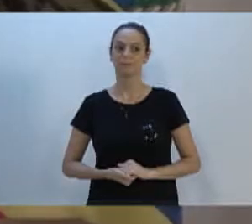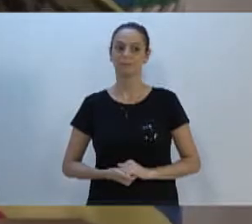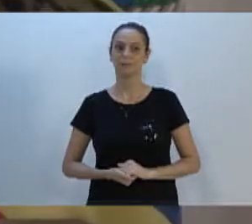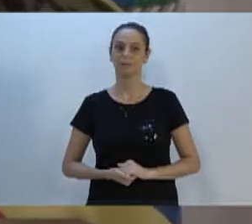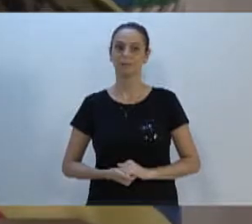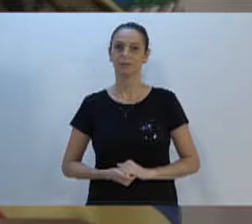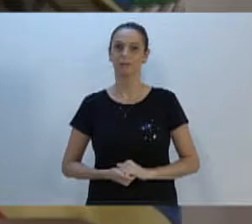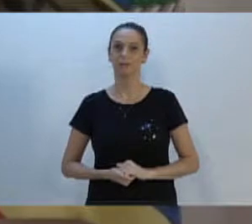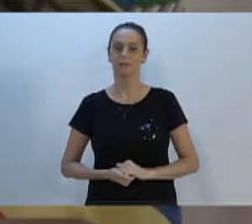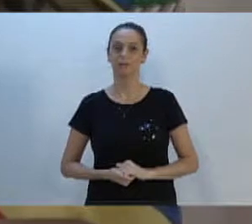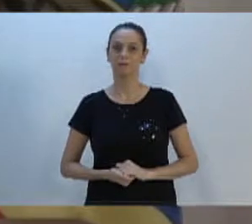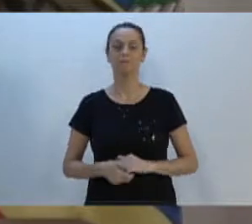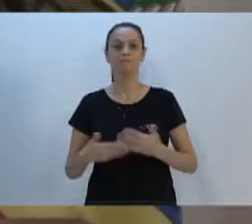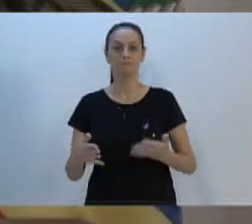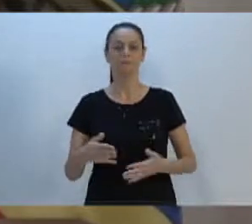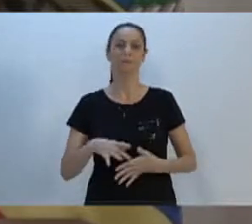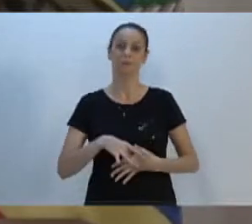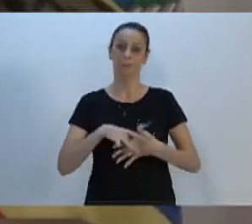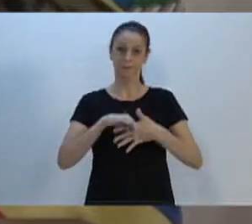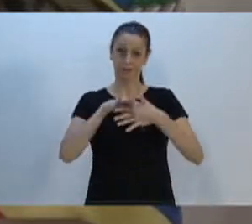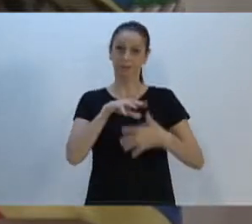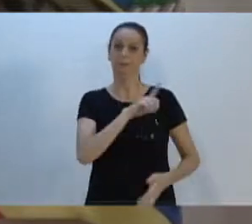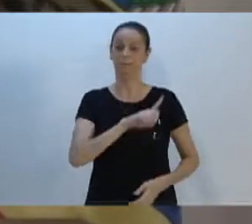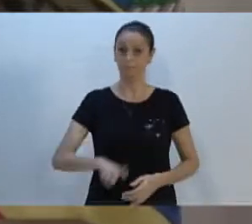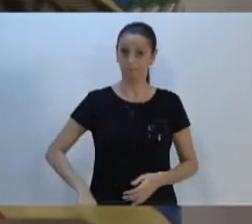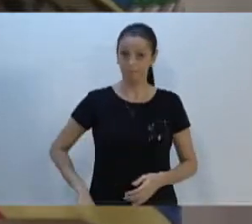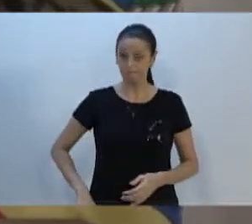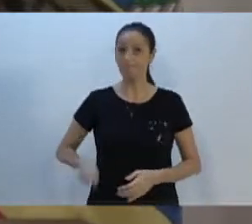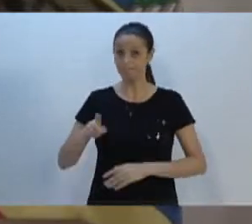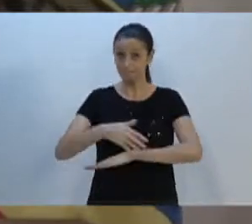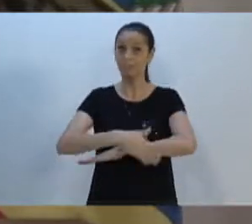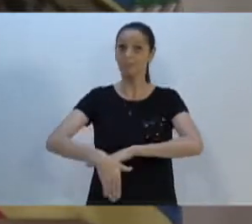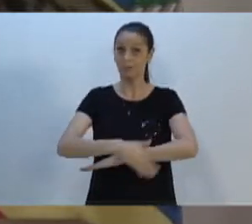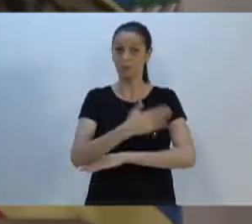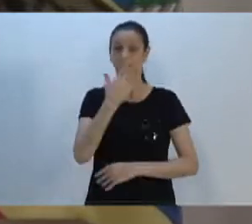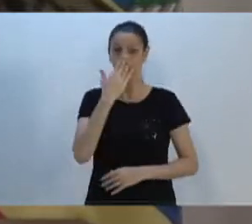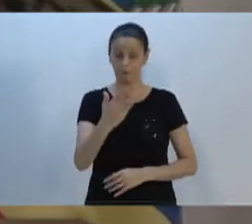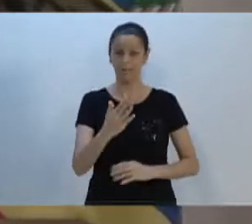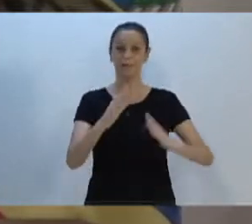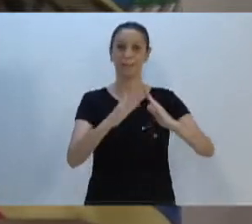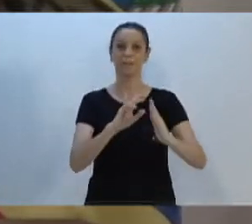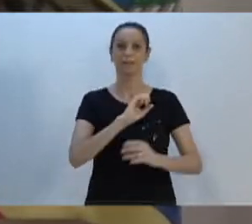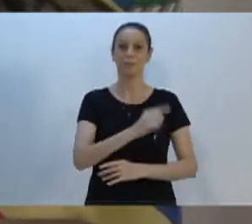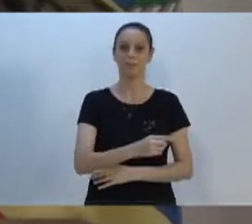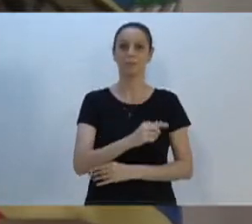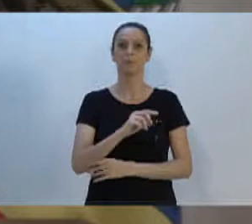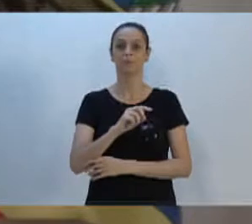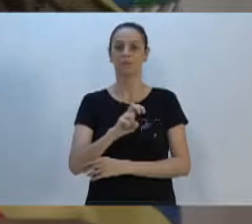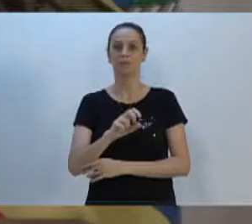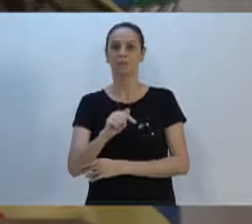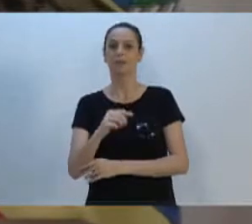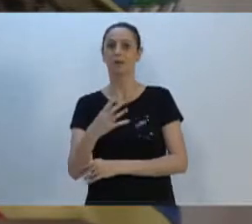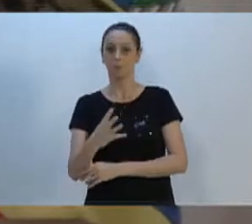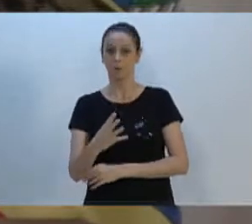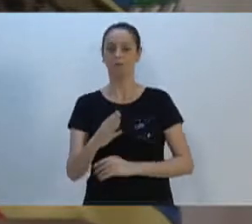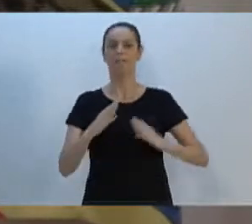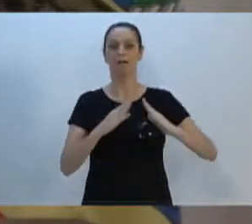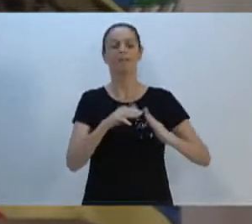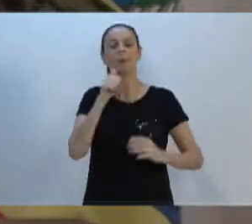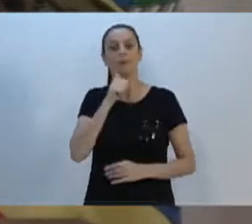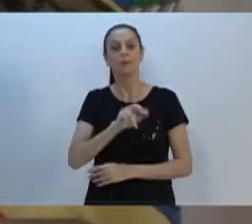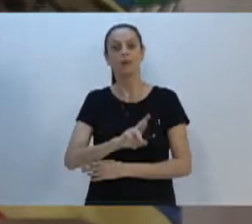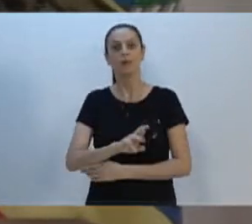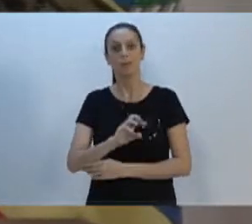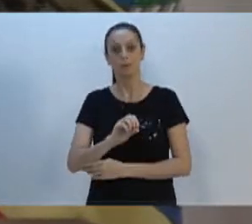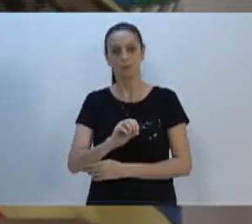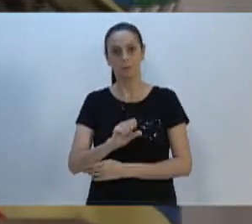Então, líder do governo, Rua Belado, Estado de Manta, em frente ao número 1.574, casa da dona Roseli. Se puder fazer